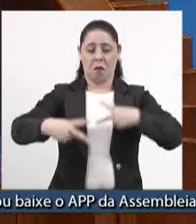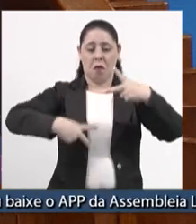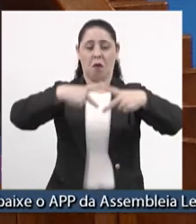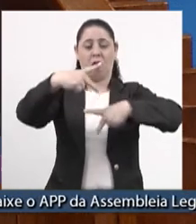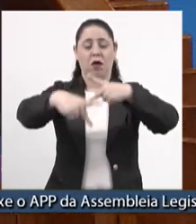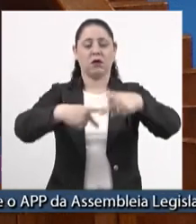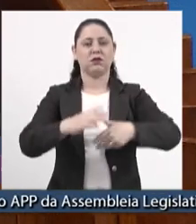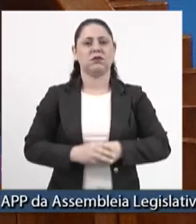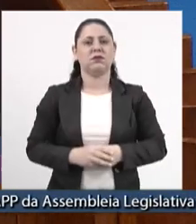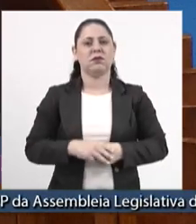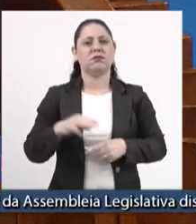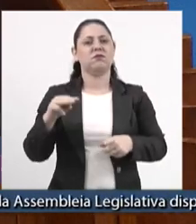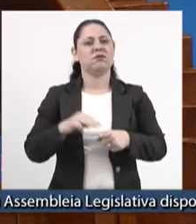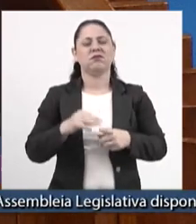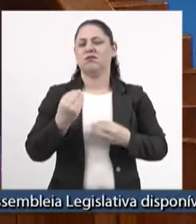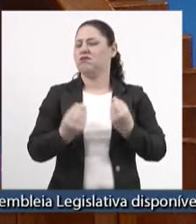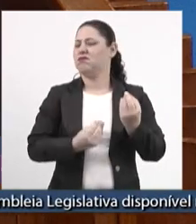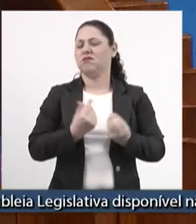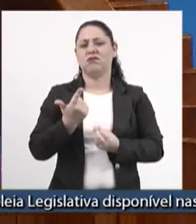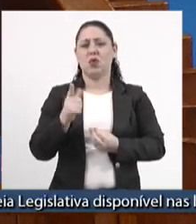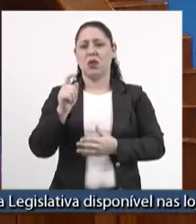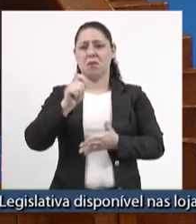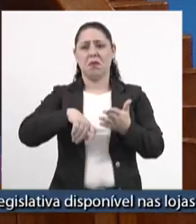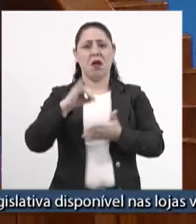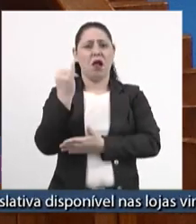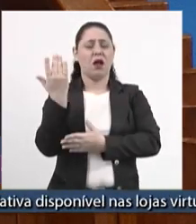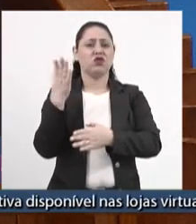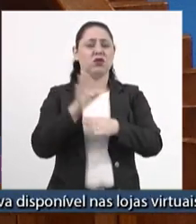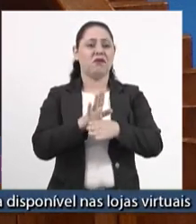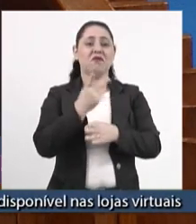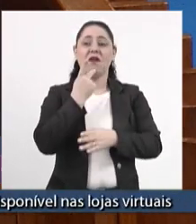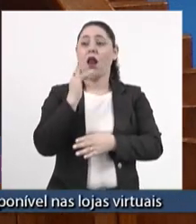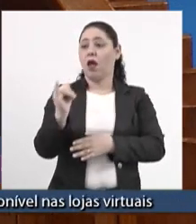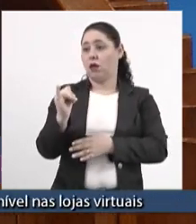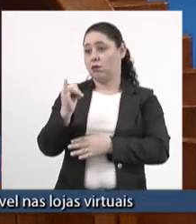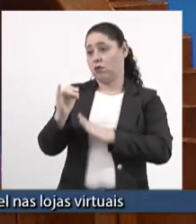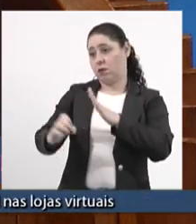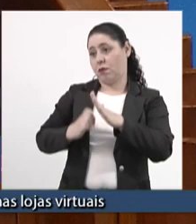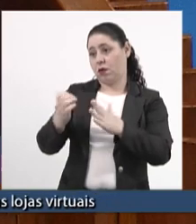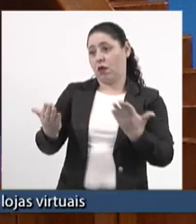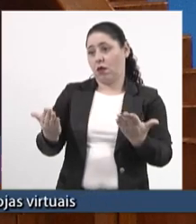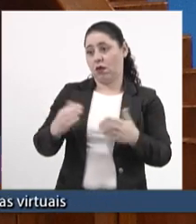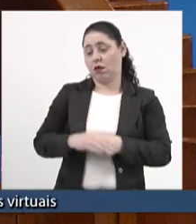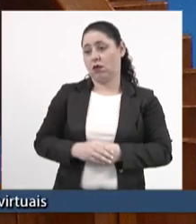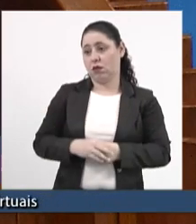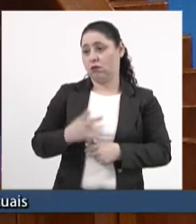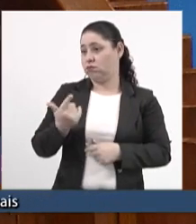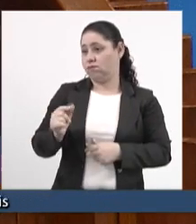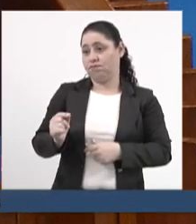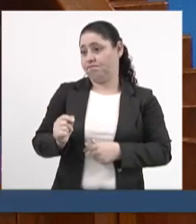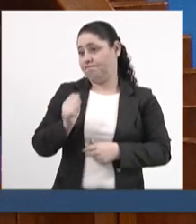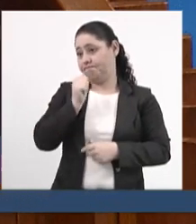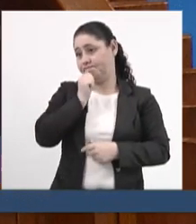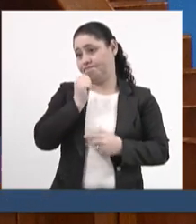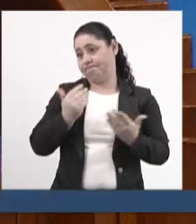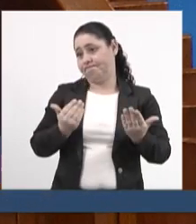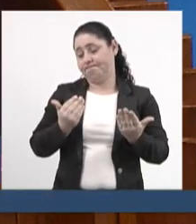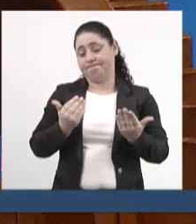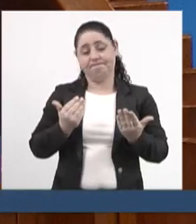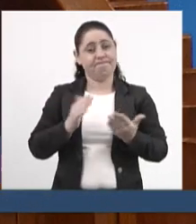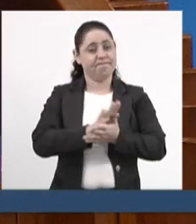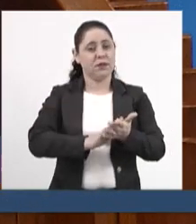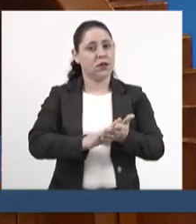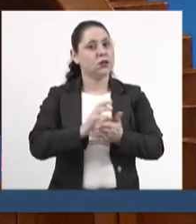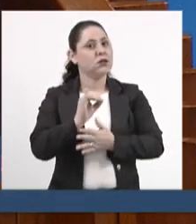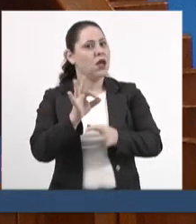Miranda? Ele não vai ter incentivo fiscal. Ele vai falar o quê para o empresário? Ele não vai ter. Então, se nós